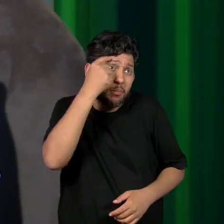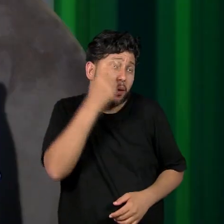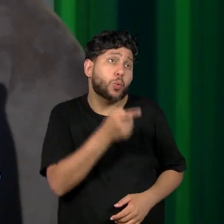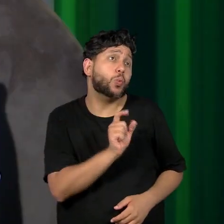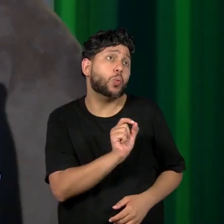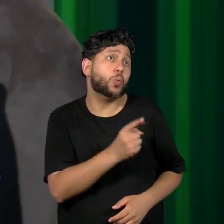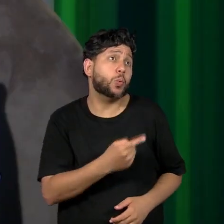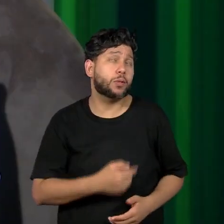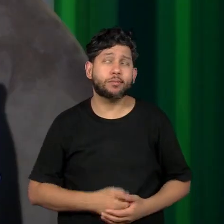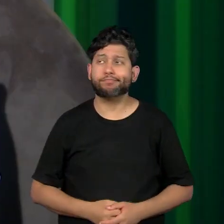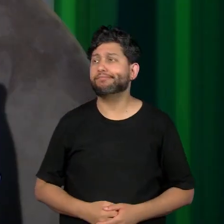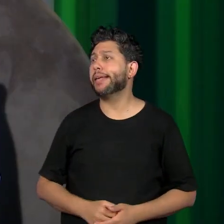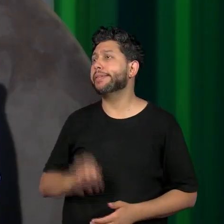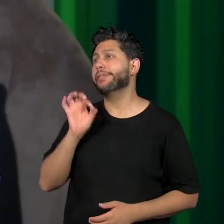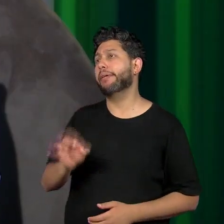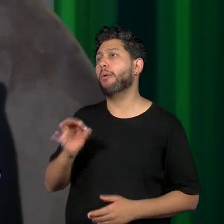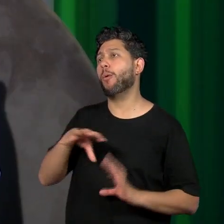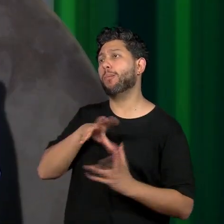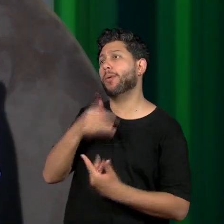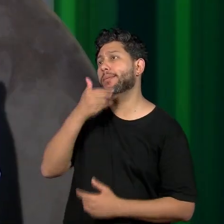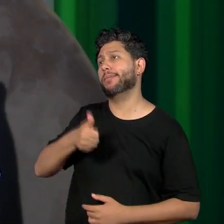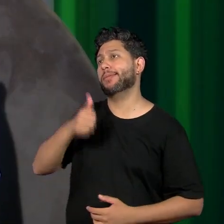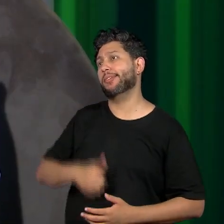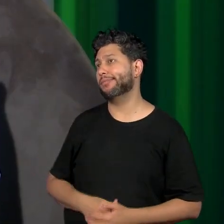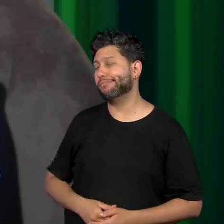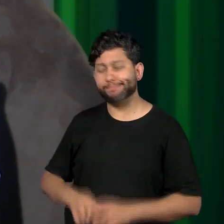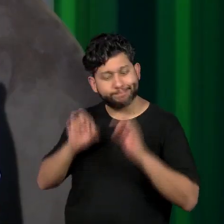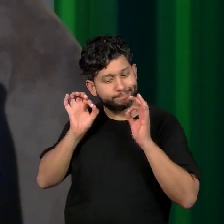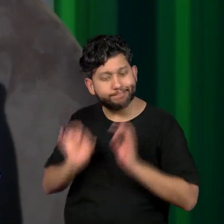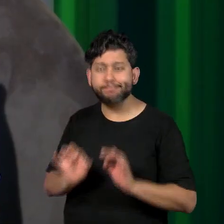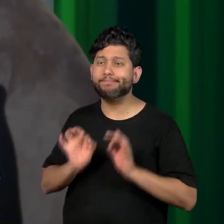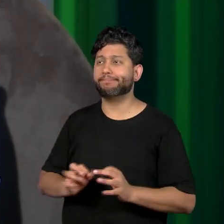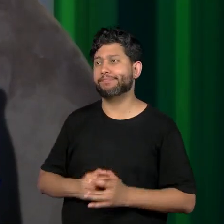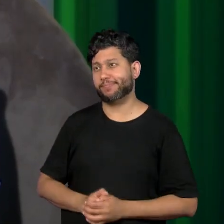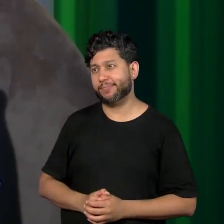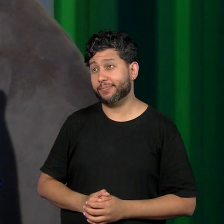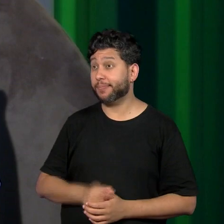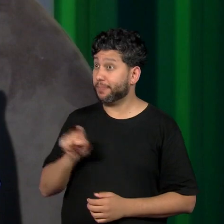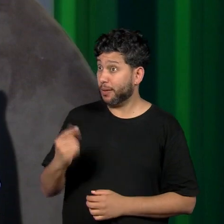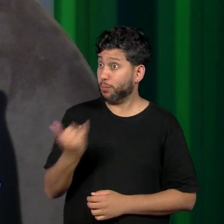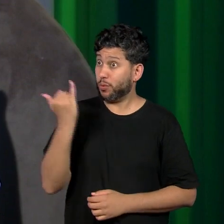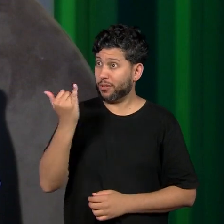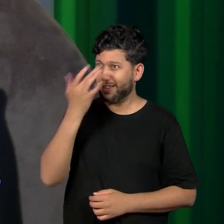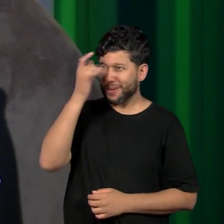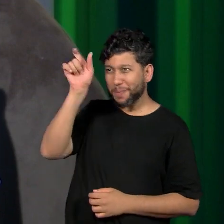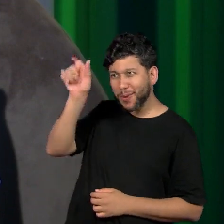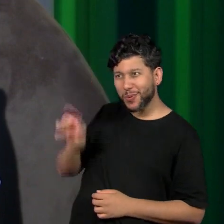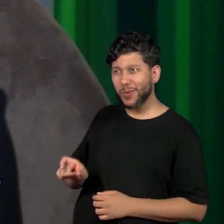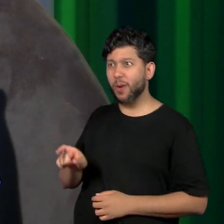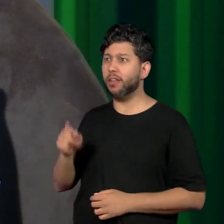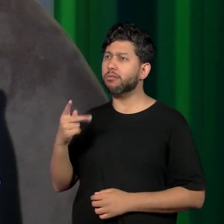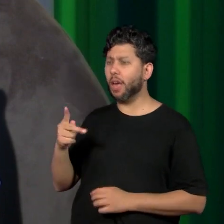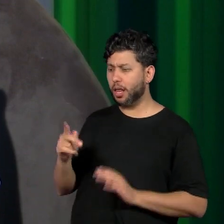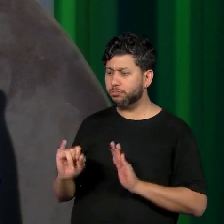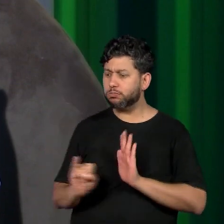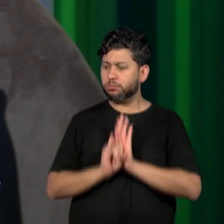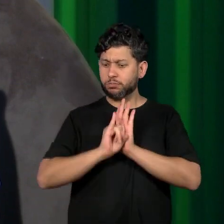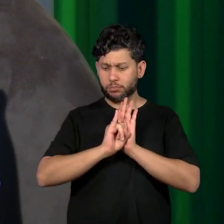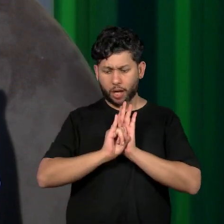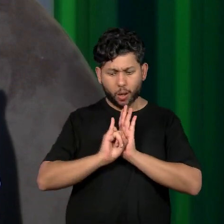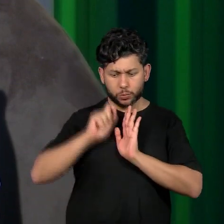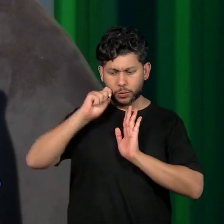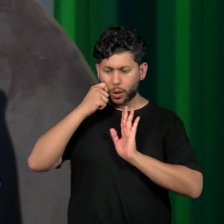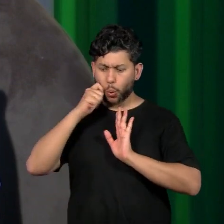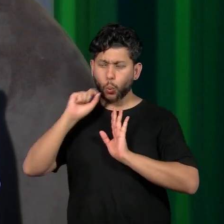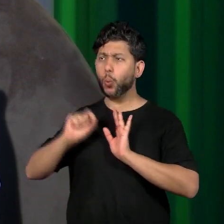Tenho certeza. Tenho certeza. E a importância dessa construção identitária, né, nós precisamos